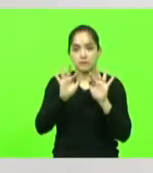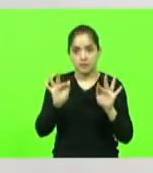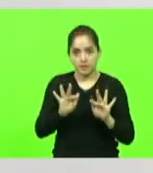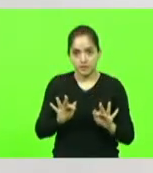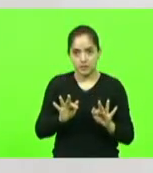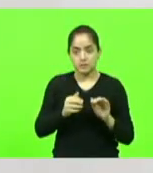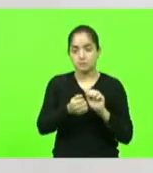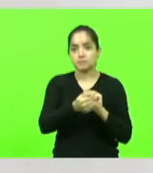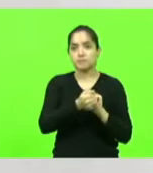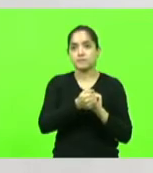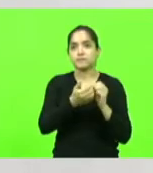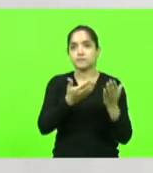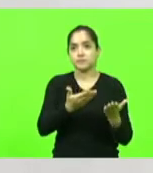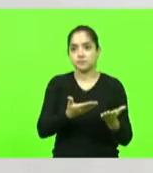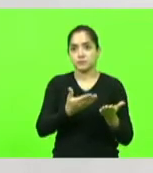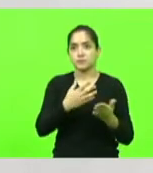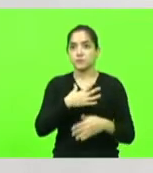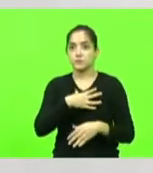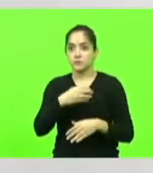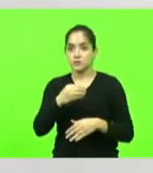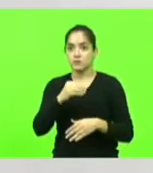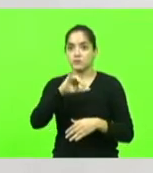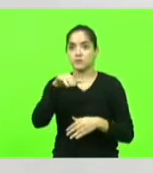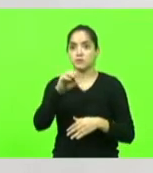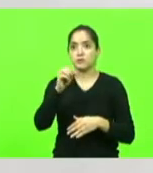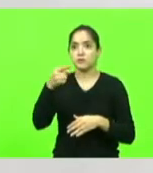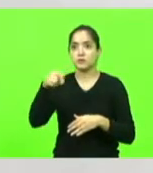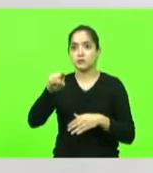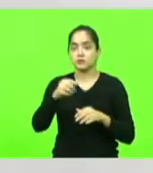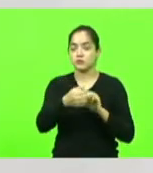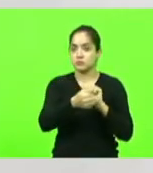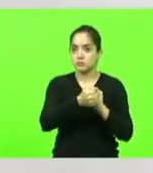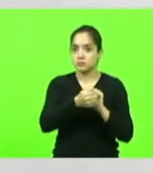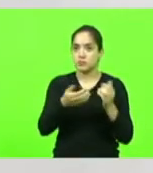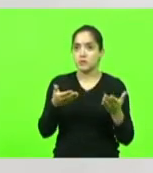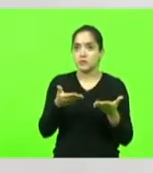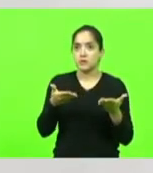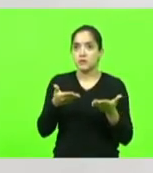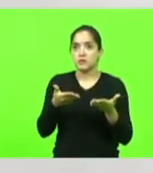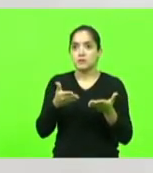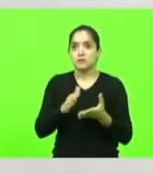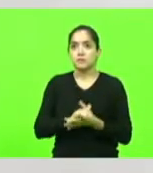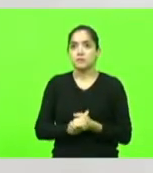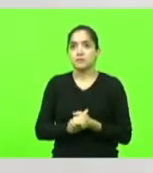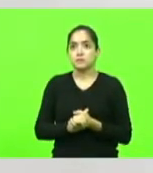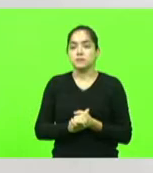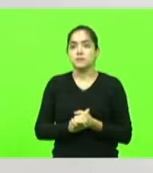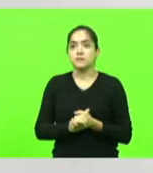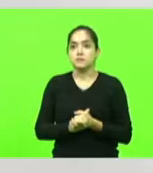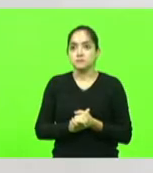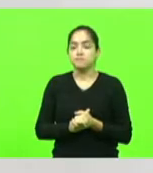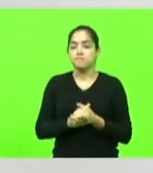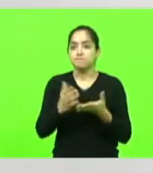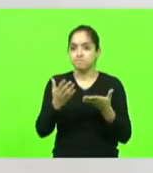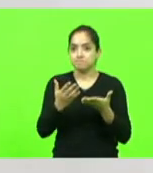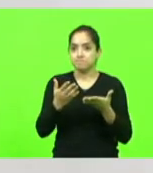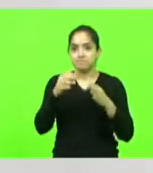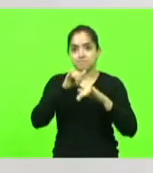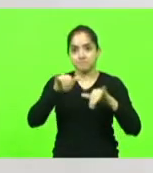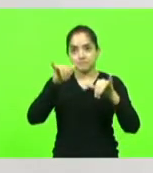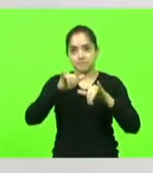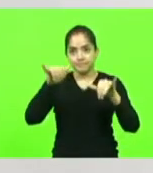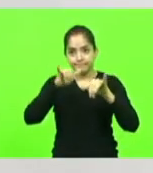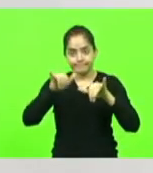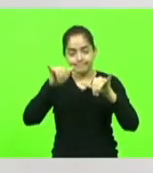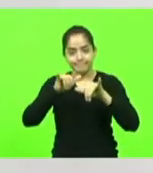humildade. Nosso filho João Gabriel, que também se encontra com ela, foi fruto dessa campanha eleitoral,